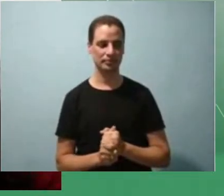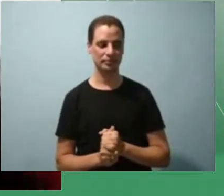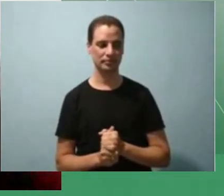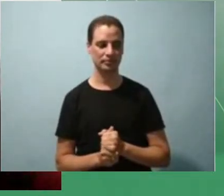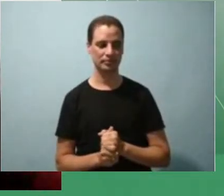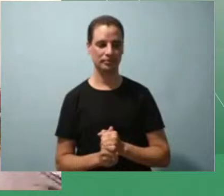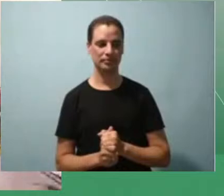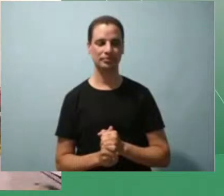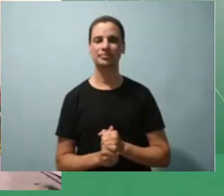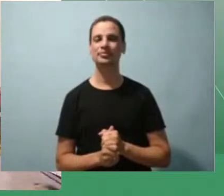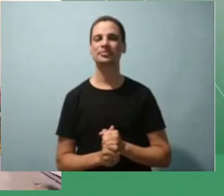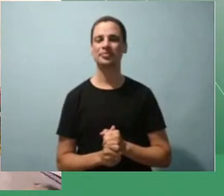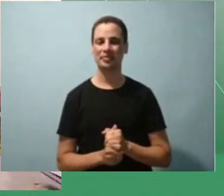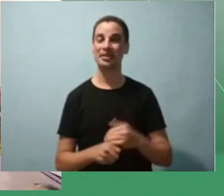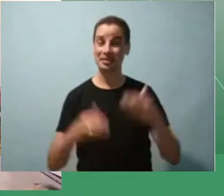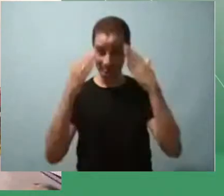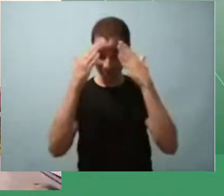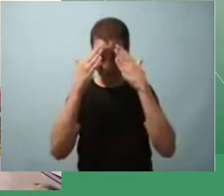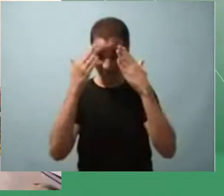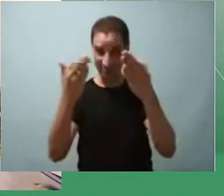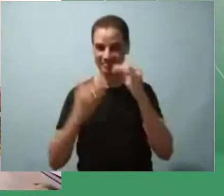Muito obrigada, Iranilde.